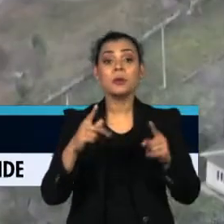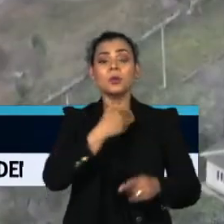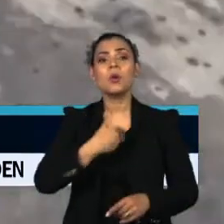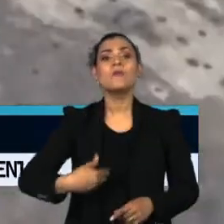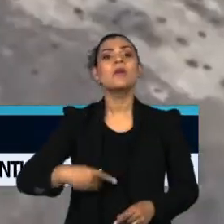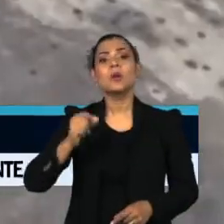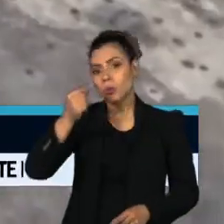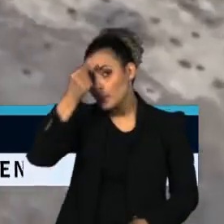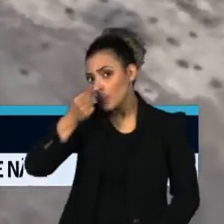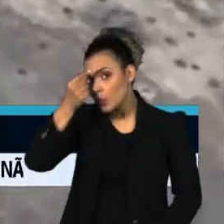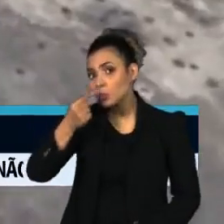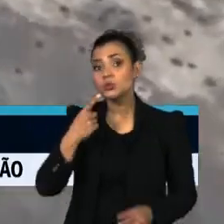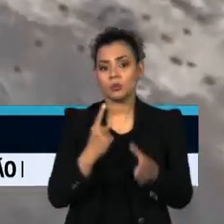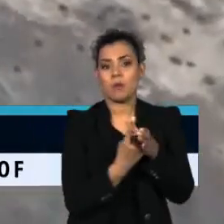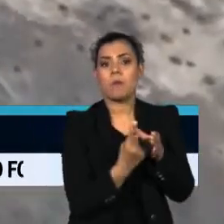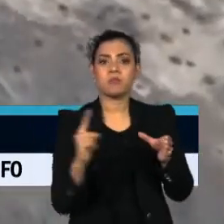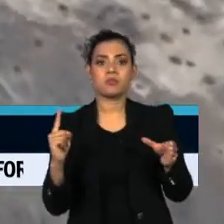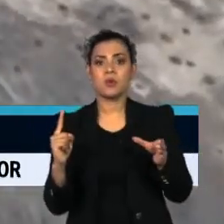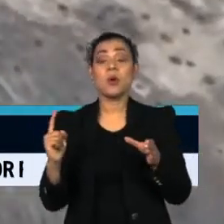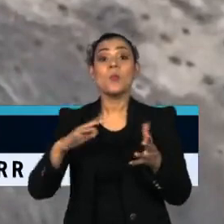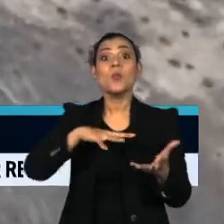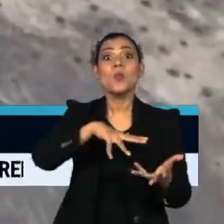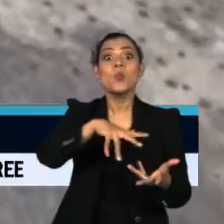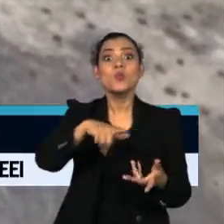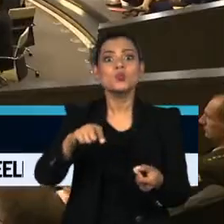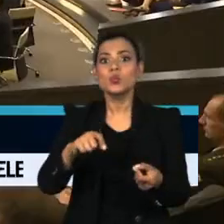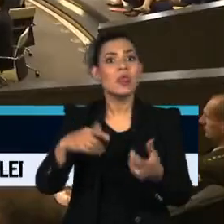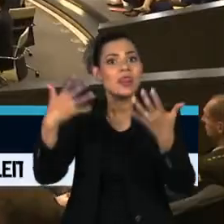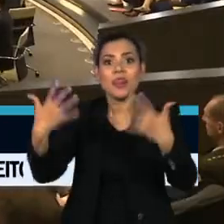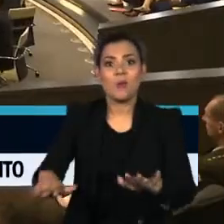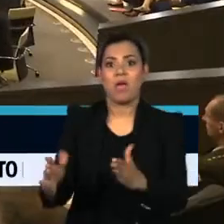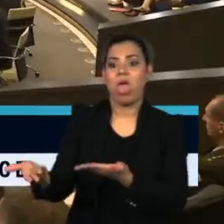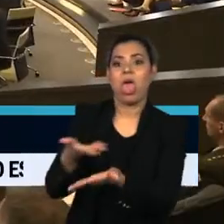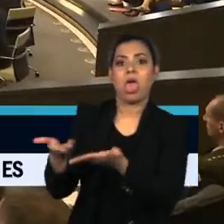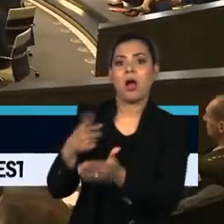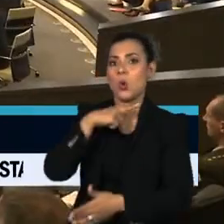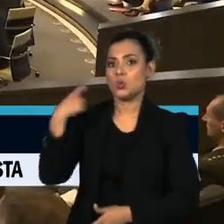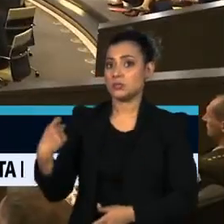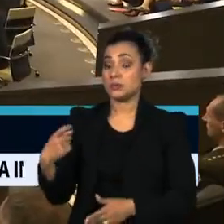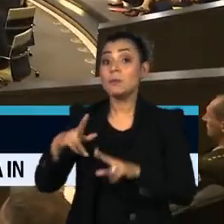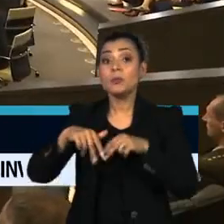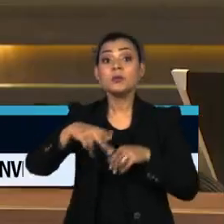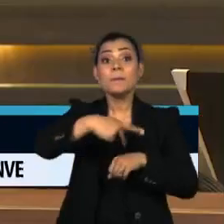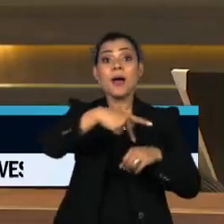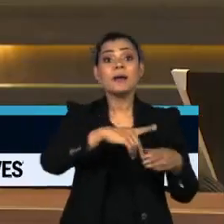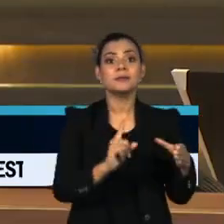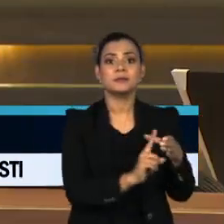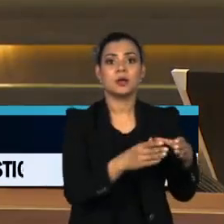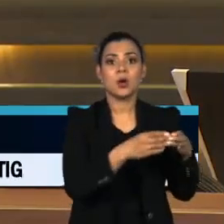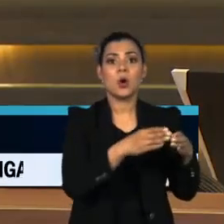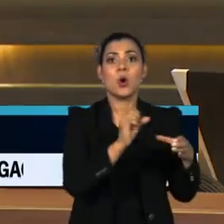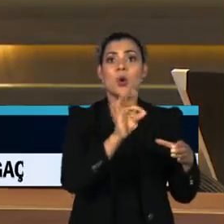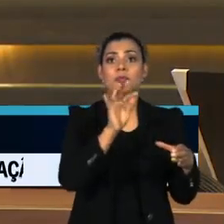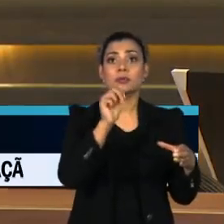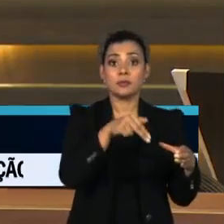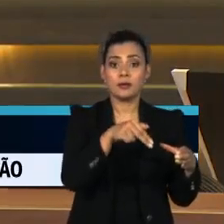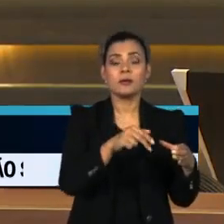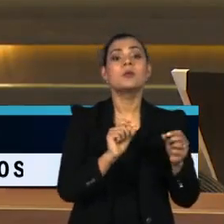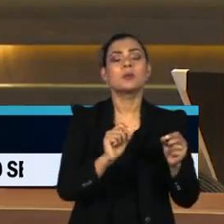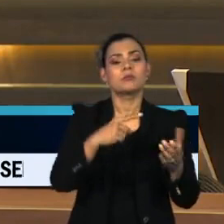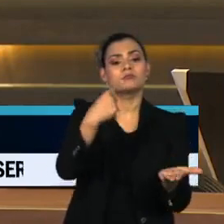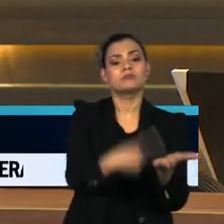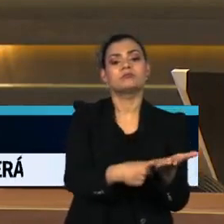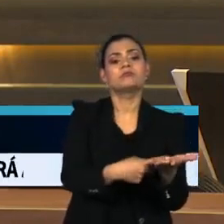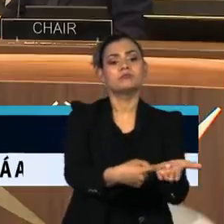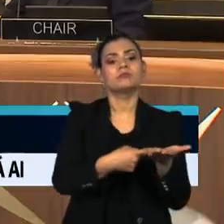se isola cada vez mais no cenário internacional. Hoje, os países membros da OTAN assinaram o protocolo de adesão da